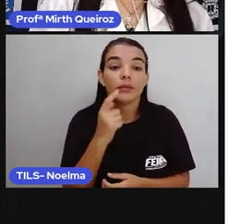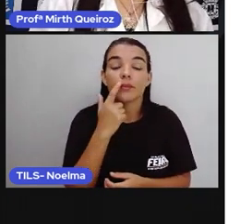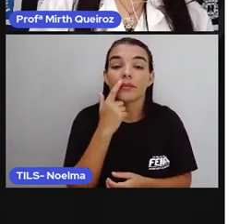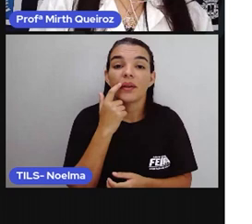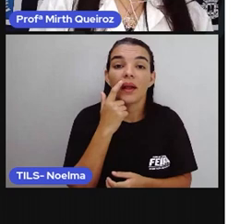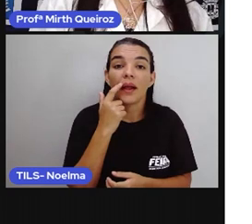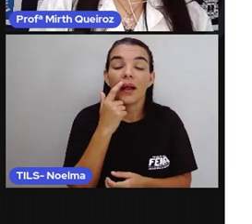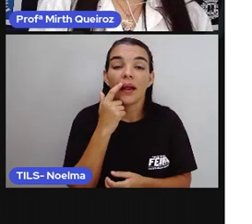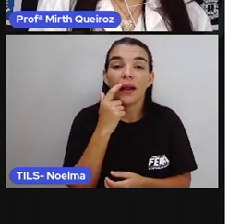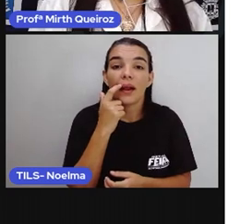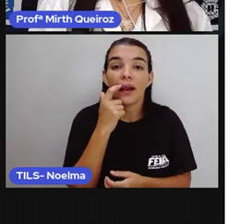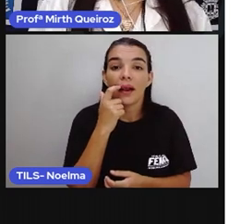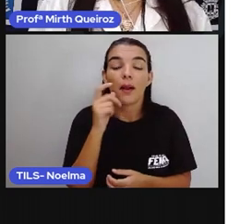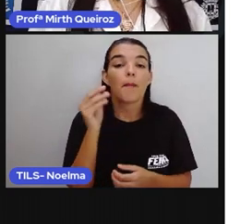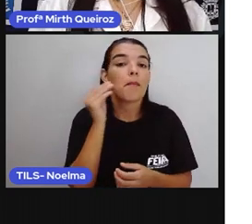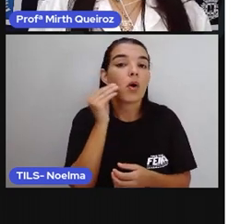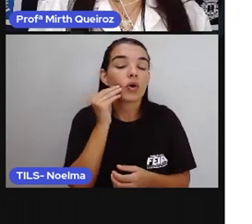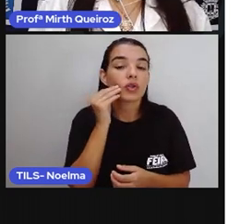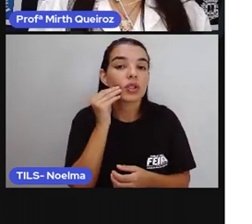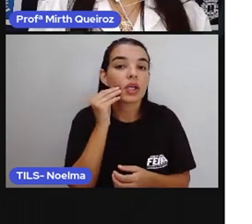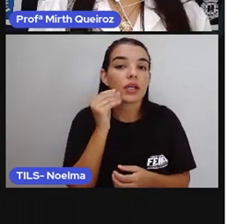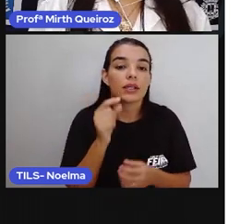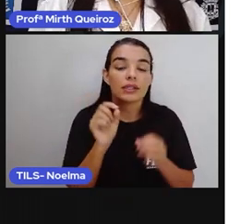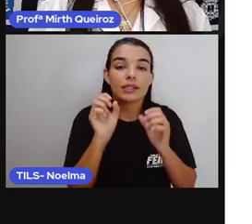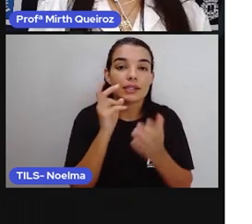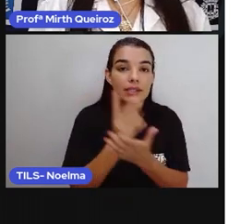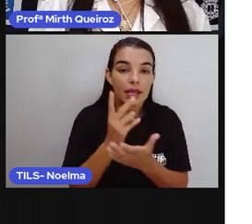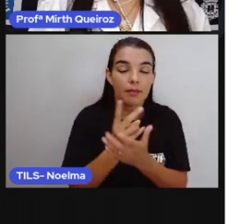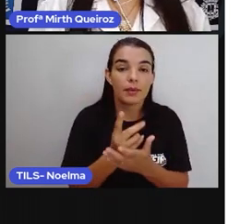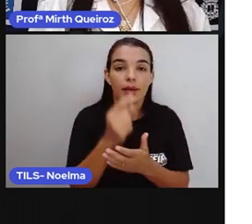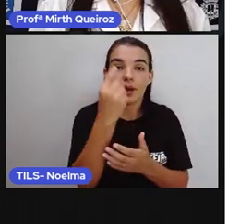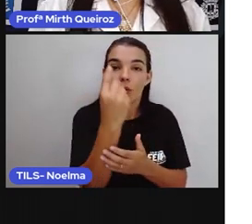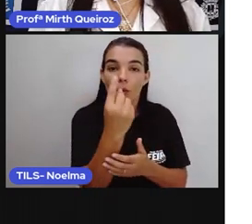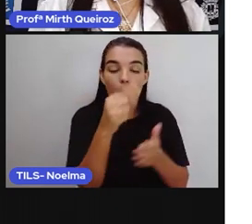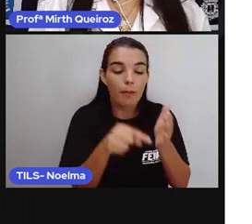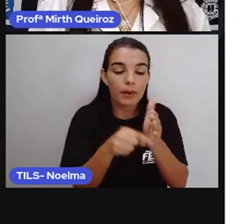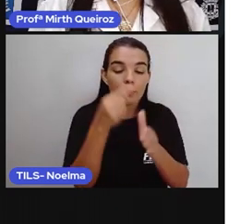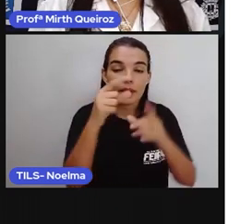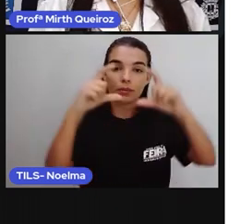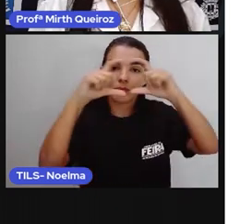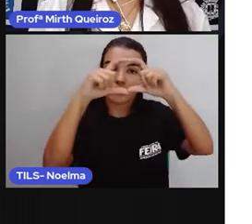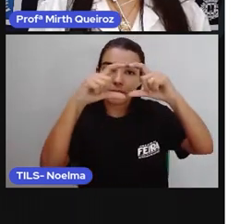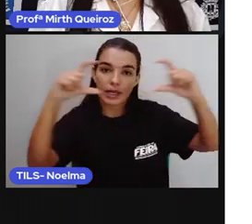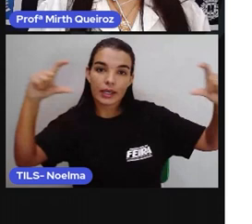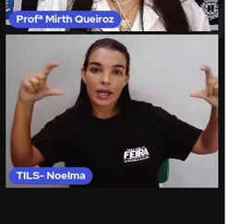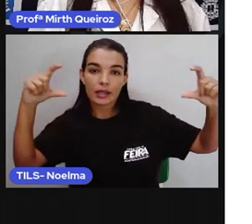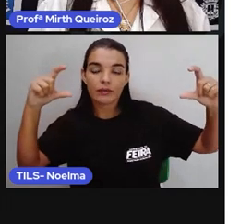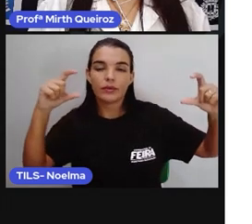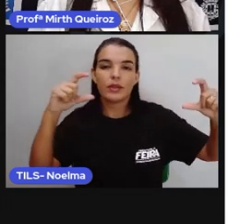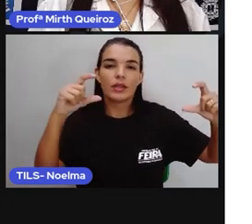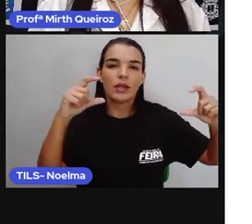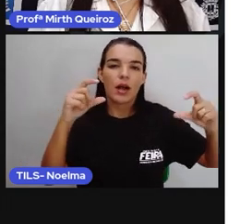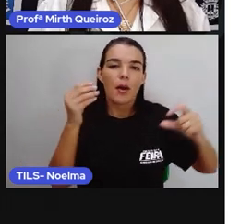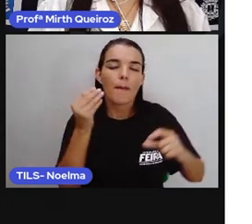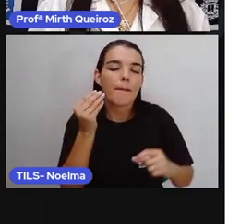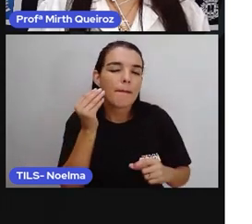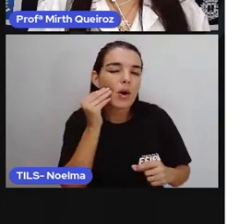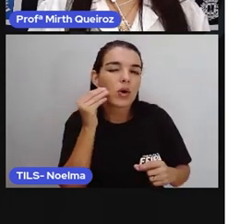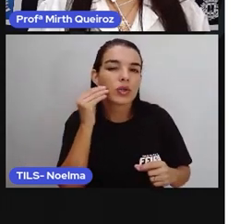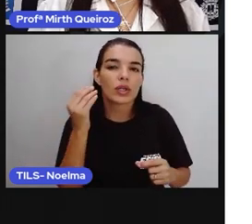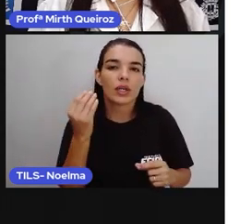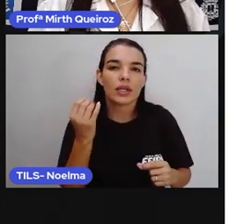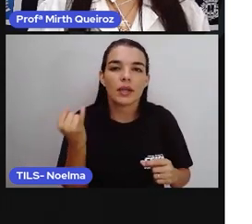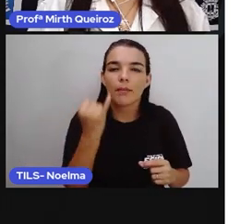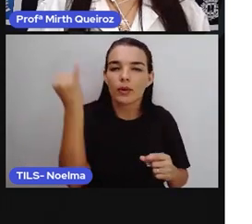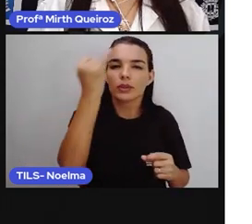Corresponde ao primeiro parágrafo e normalmente sintetiza os traços peculiares condizentes aos